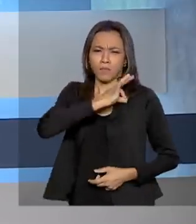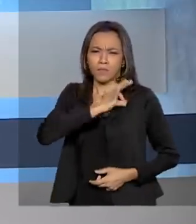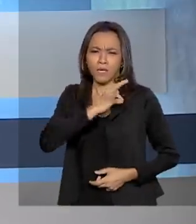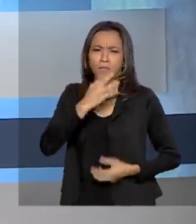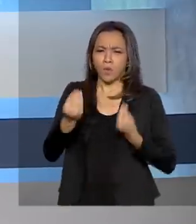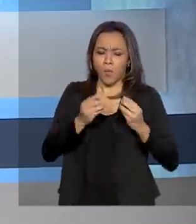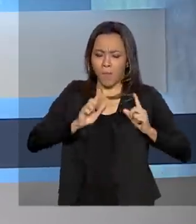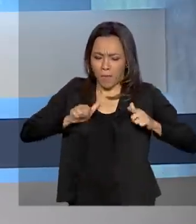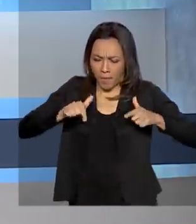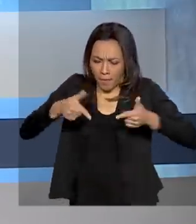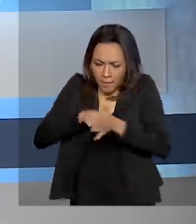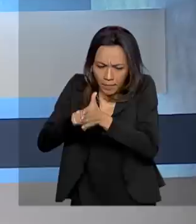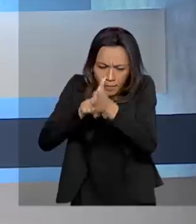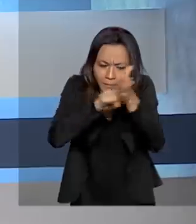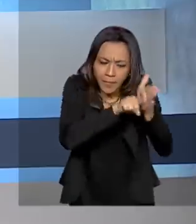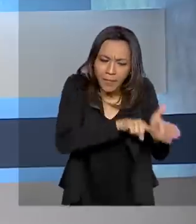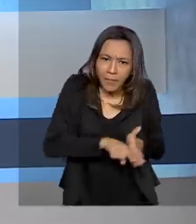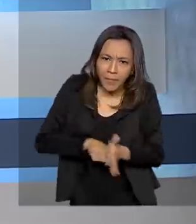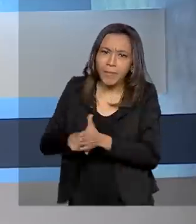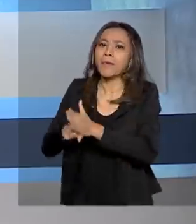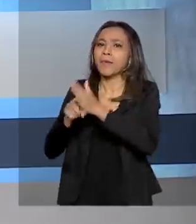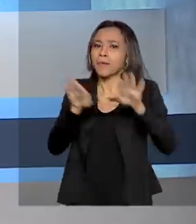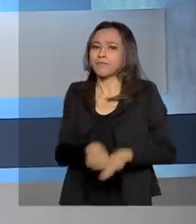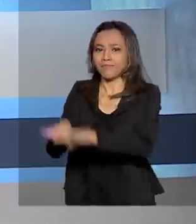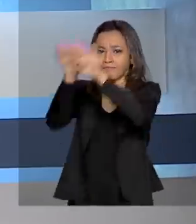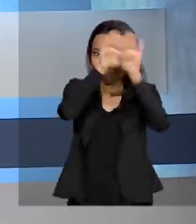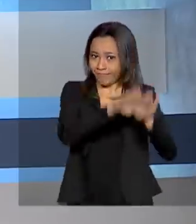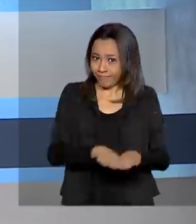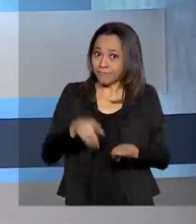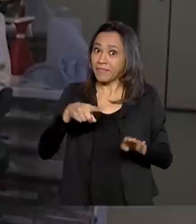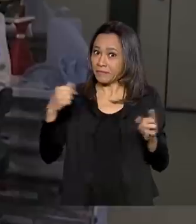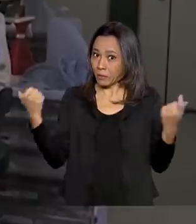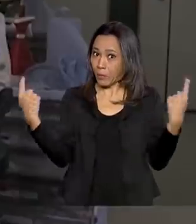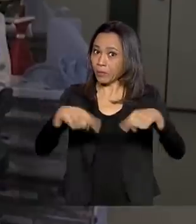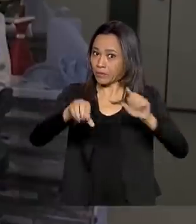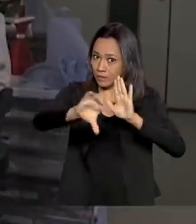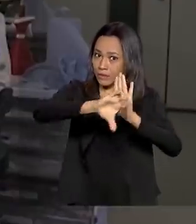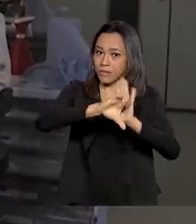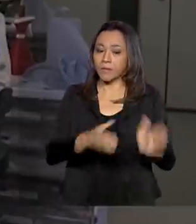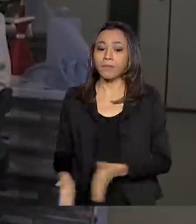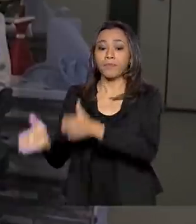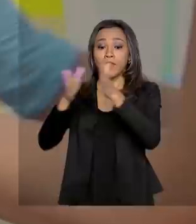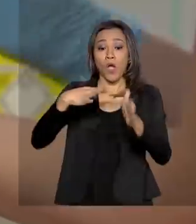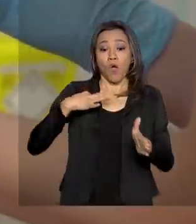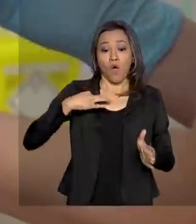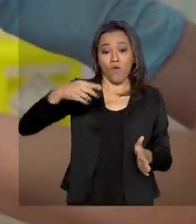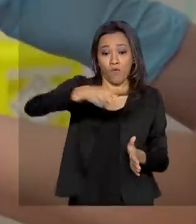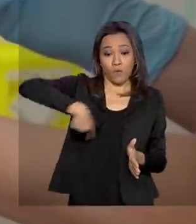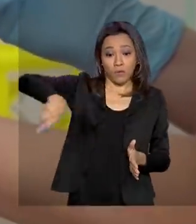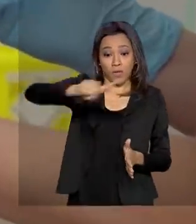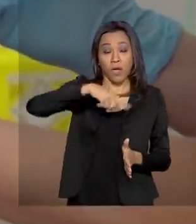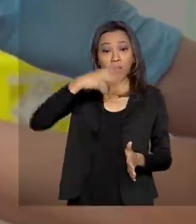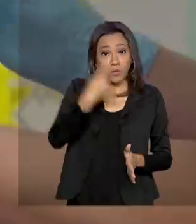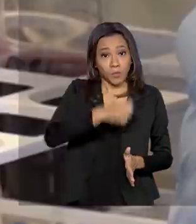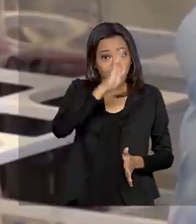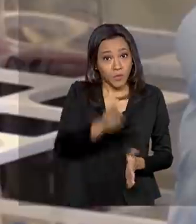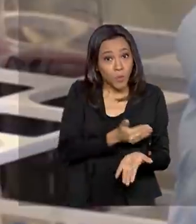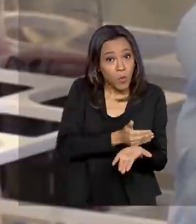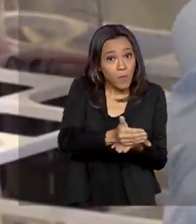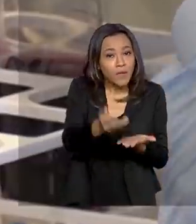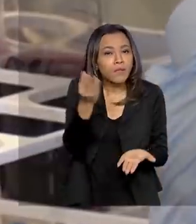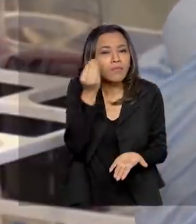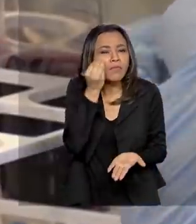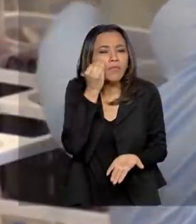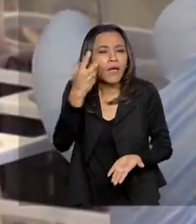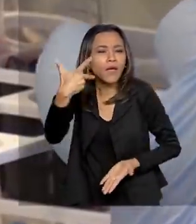polícias civis na investigação desse crime. Veja também, voluntários brasileiros iniciam testes de vacina contra